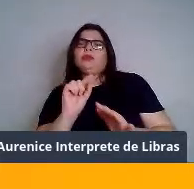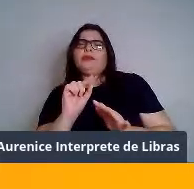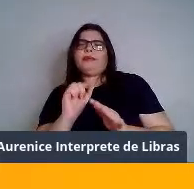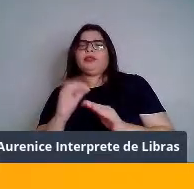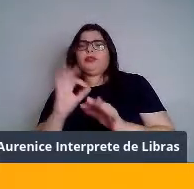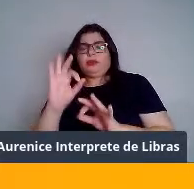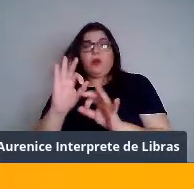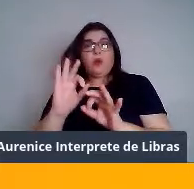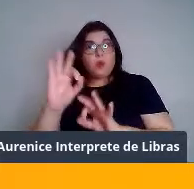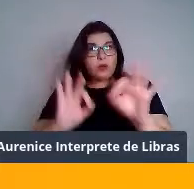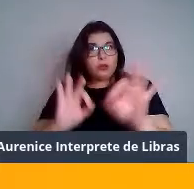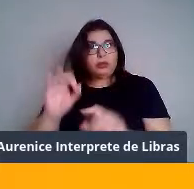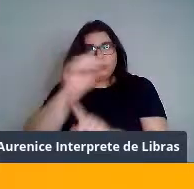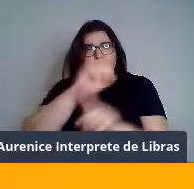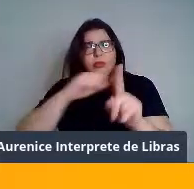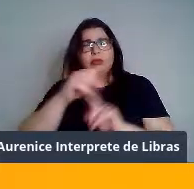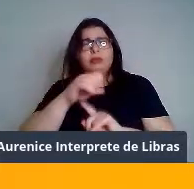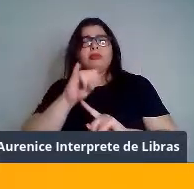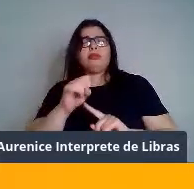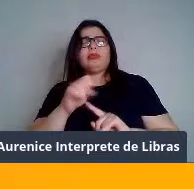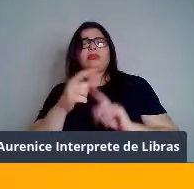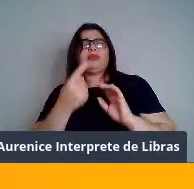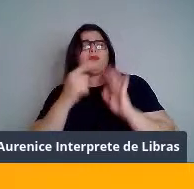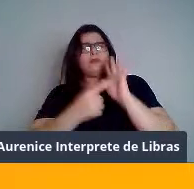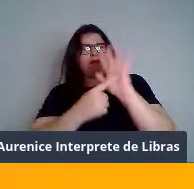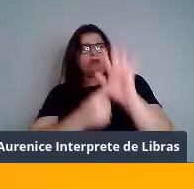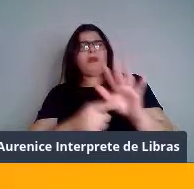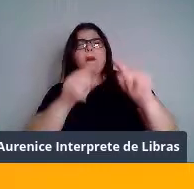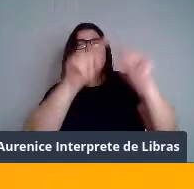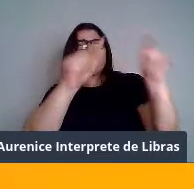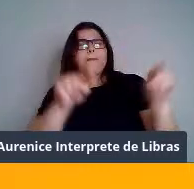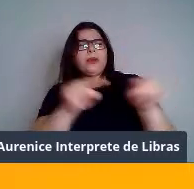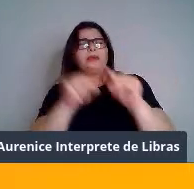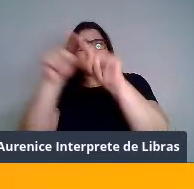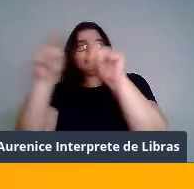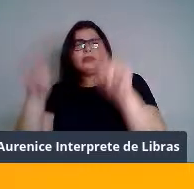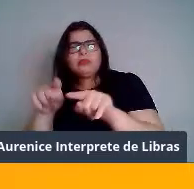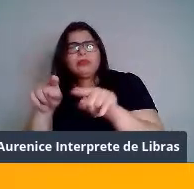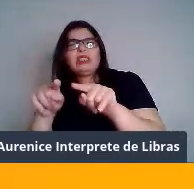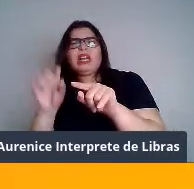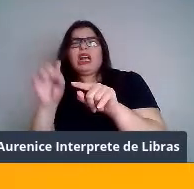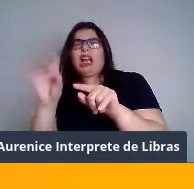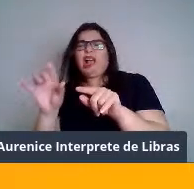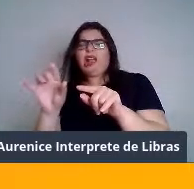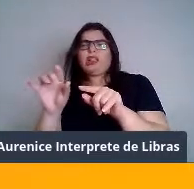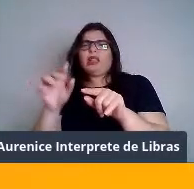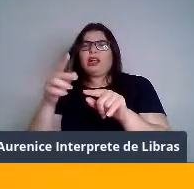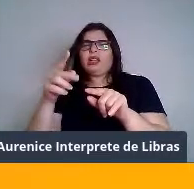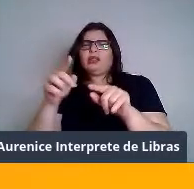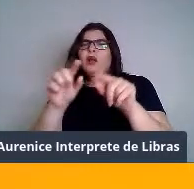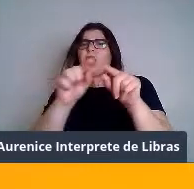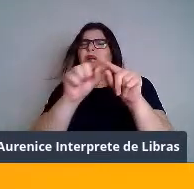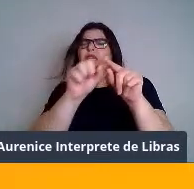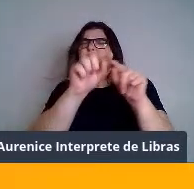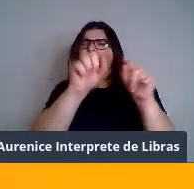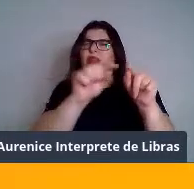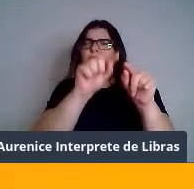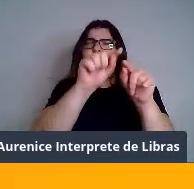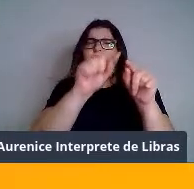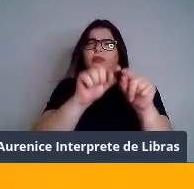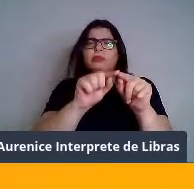mostrar pra vocês esses quadros, né? Vocês vão notar que se cada polígono desse representa a esquerda, no lado inferior, né?